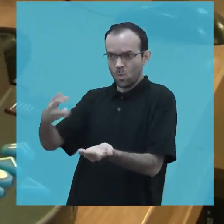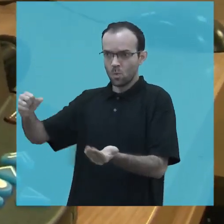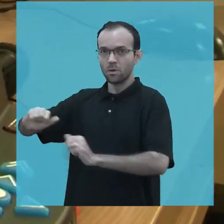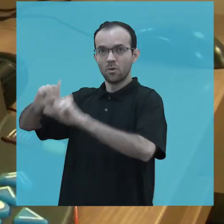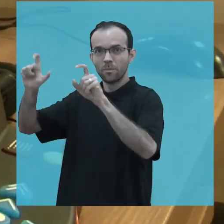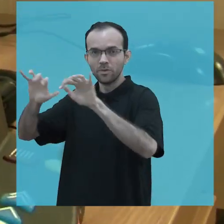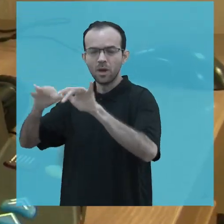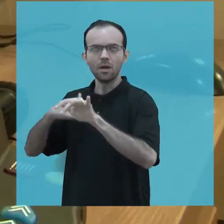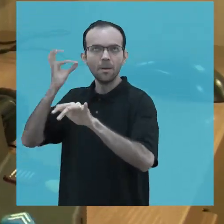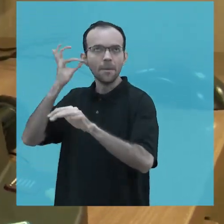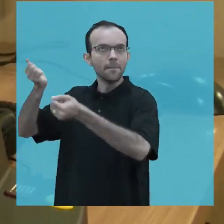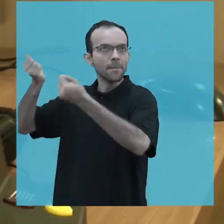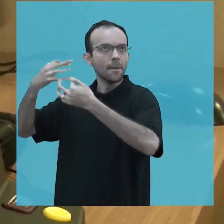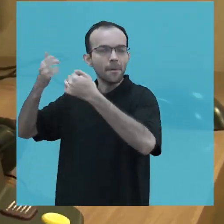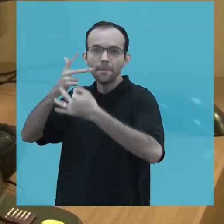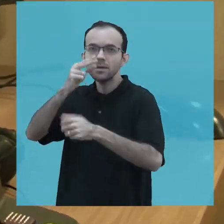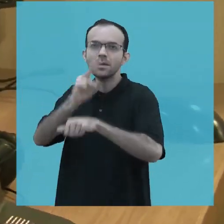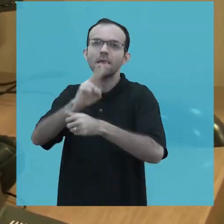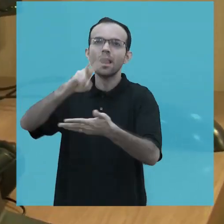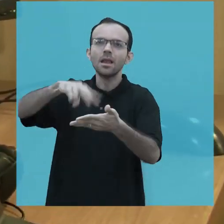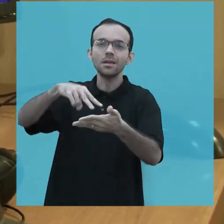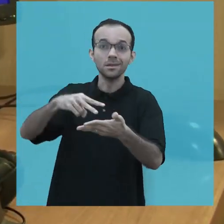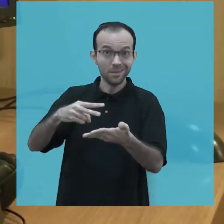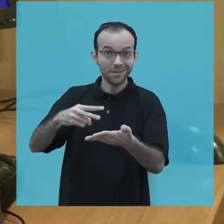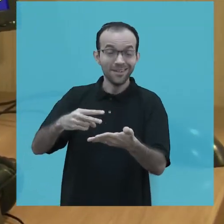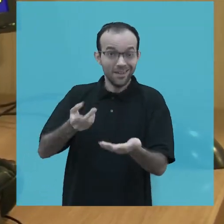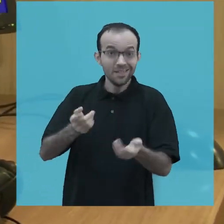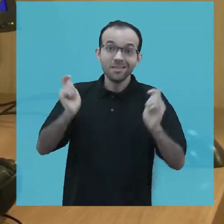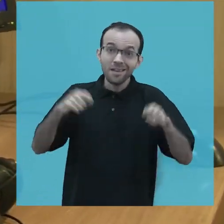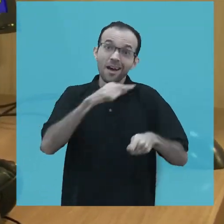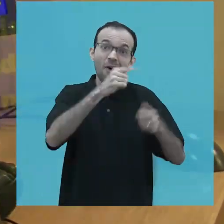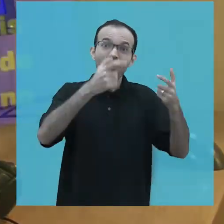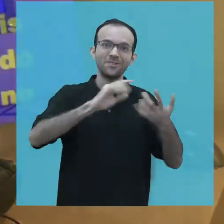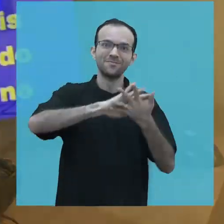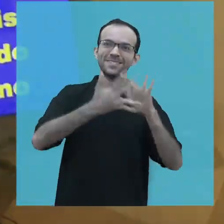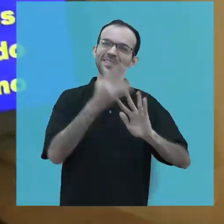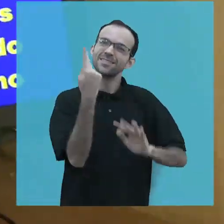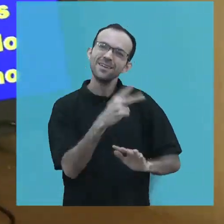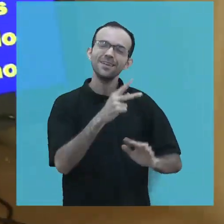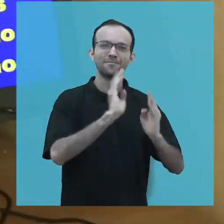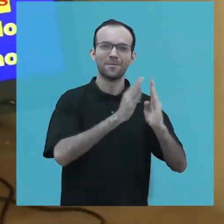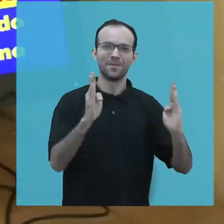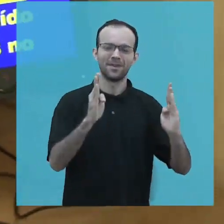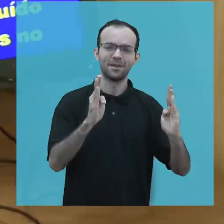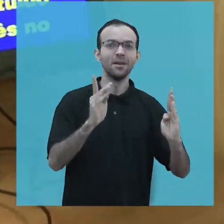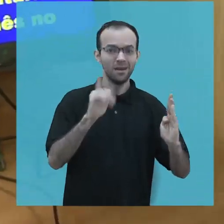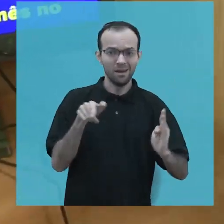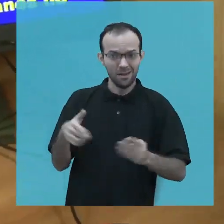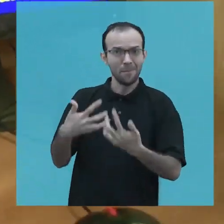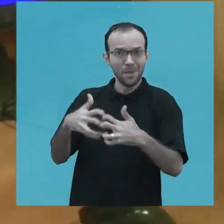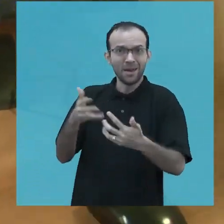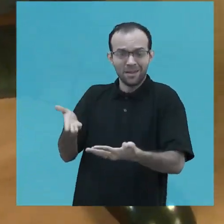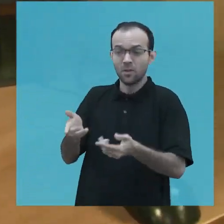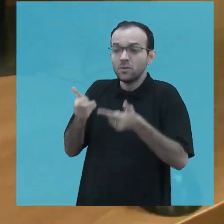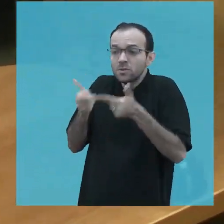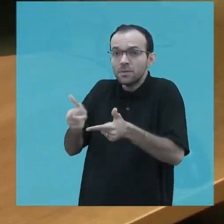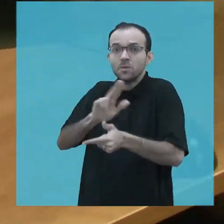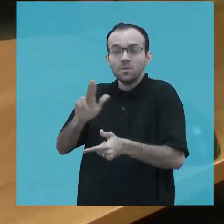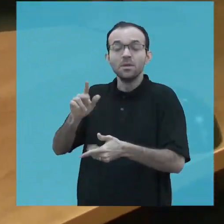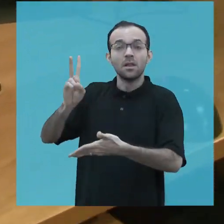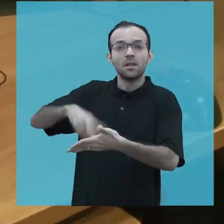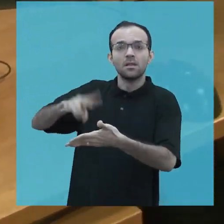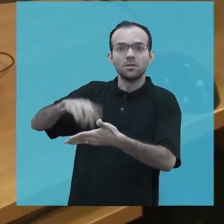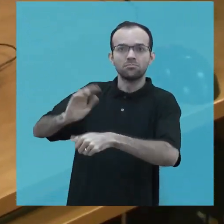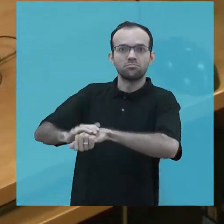apenas escutar a leitura. Isso passou a ser possível na biblioteca central do campus do PC, graças a esse